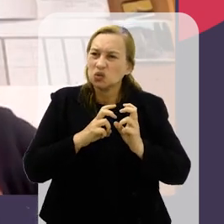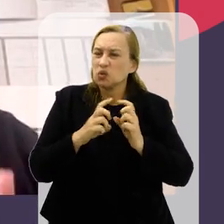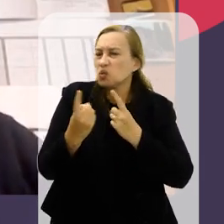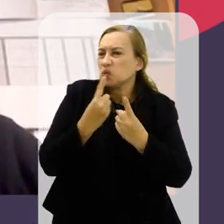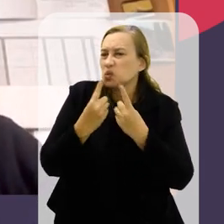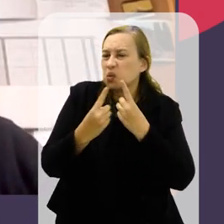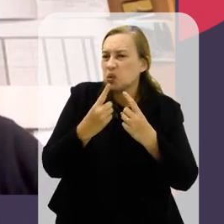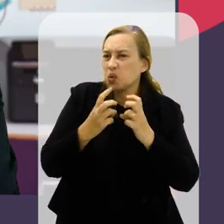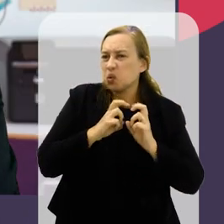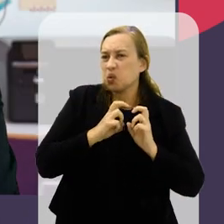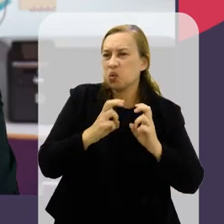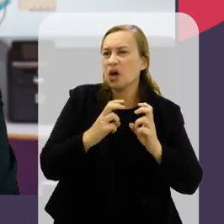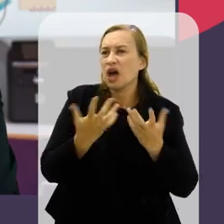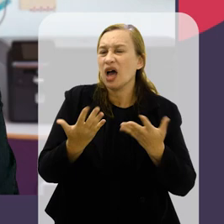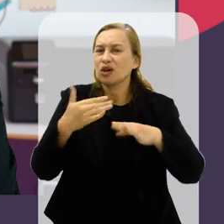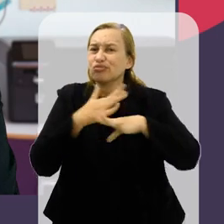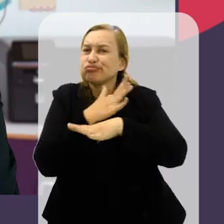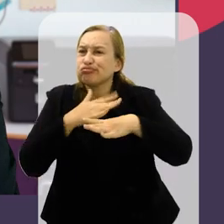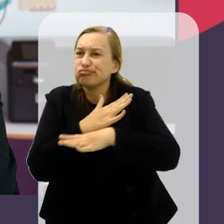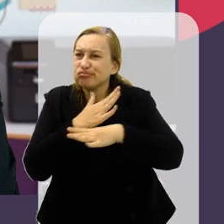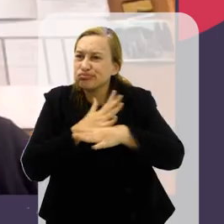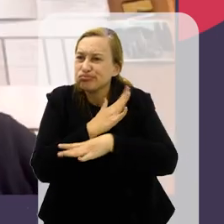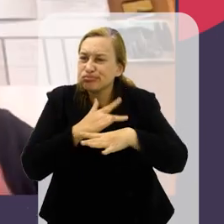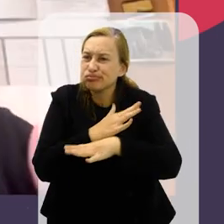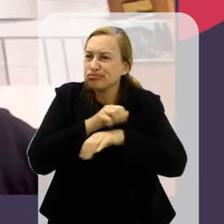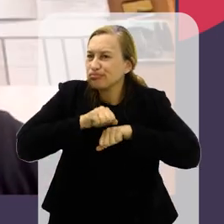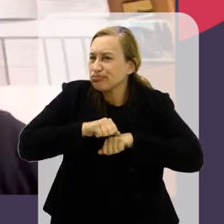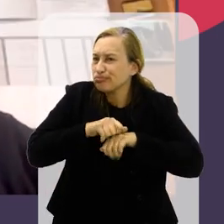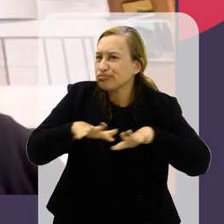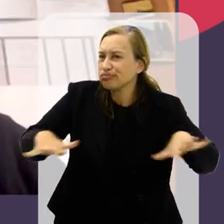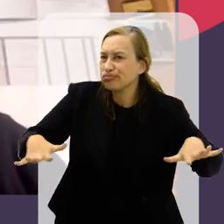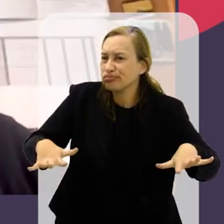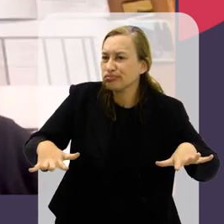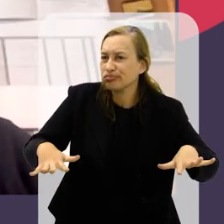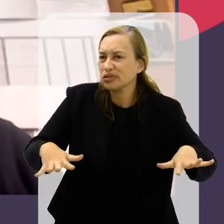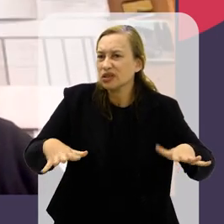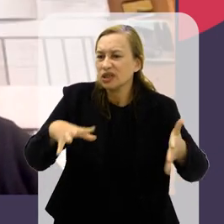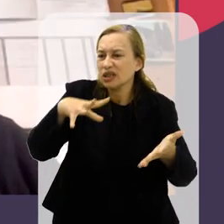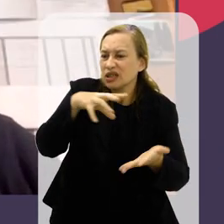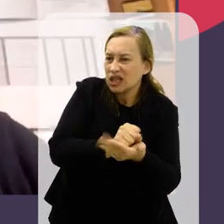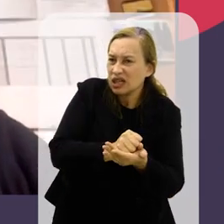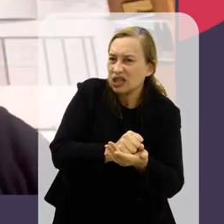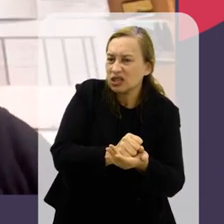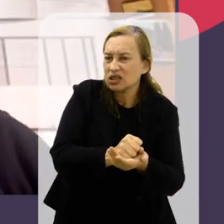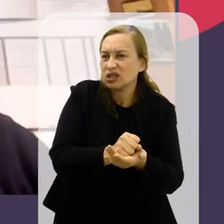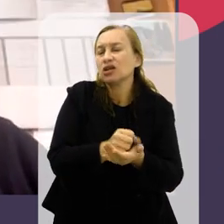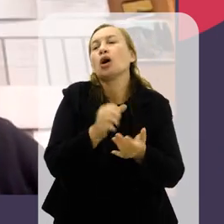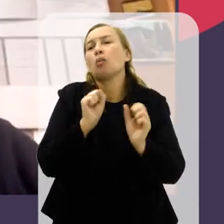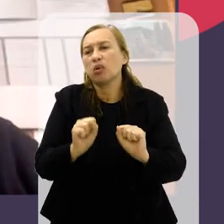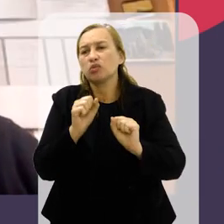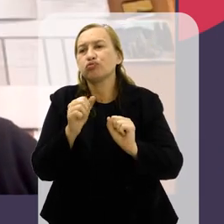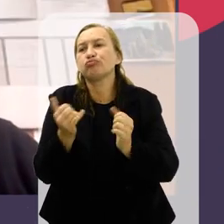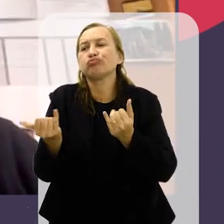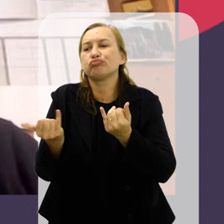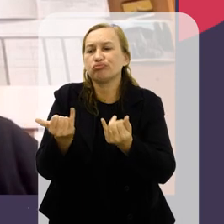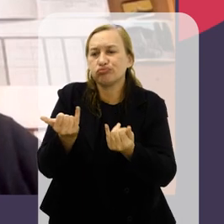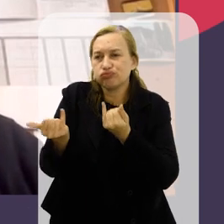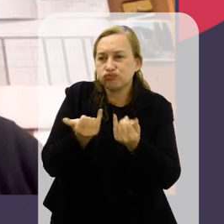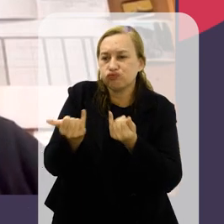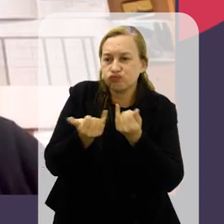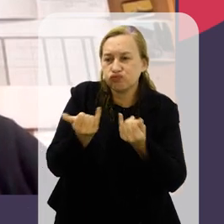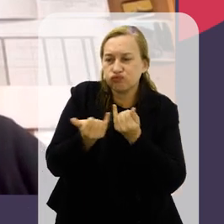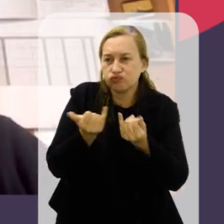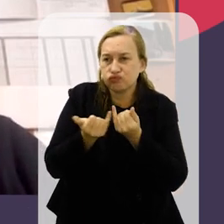localização desses crimes, quer dizer, as condições urbanas, a distribuição dessas ocorrências,